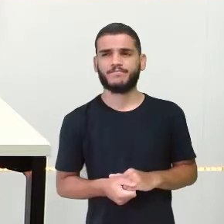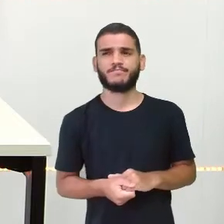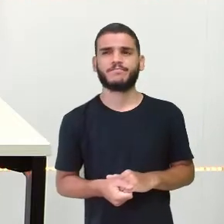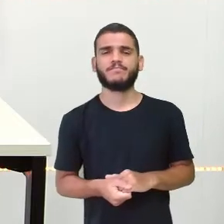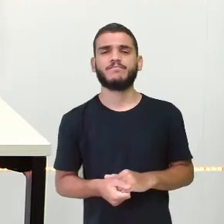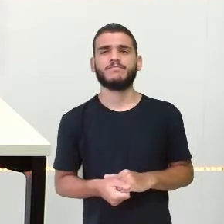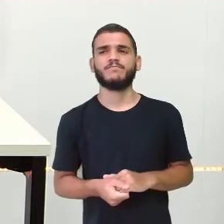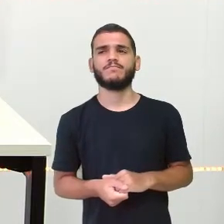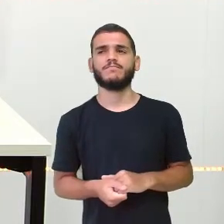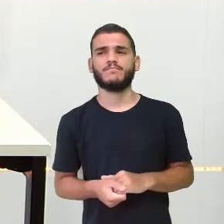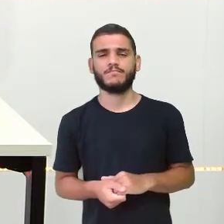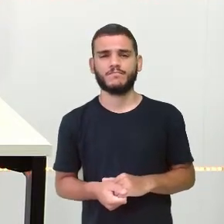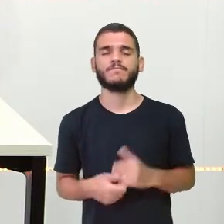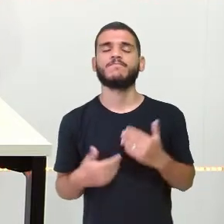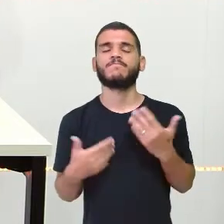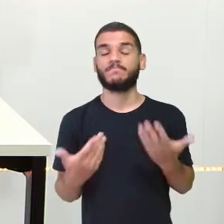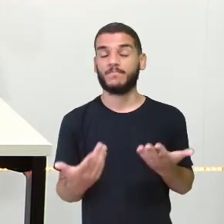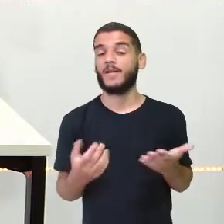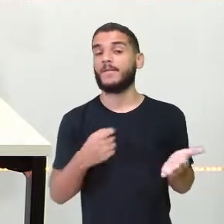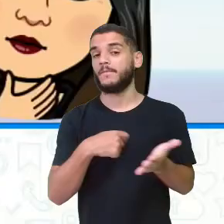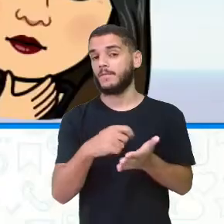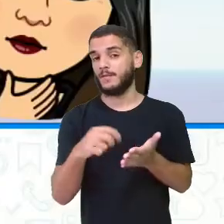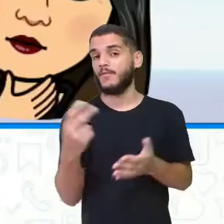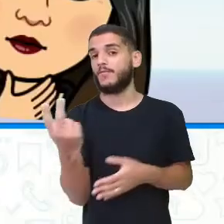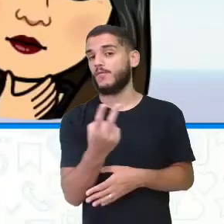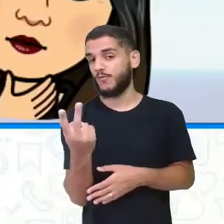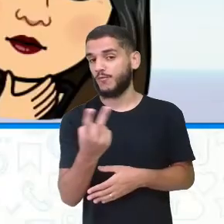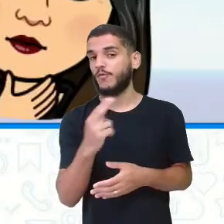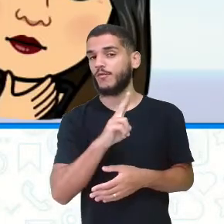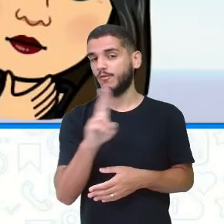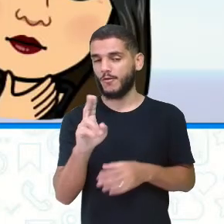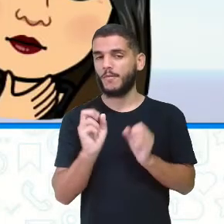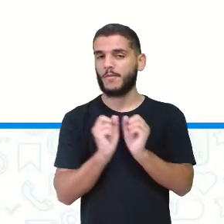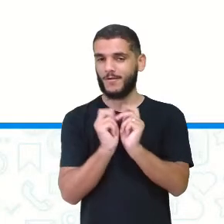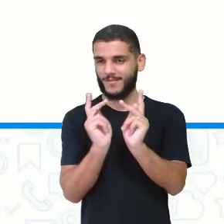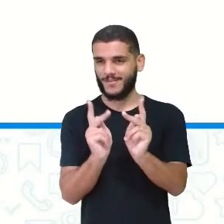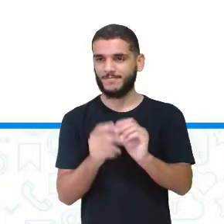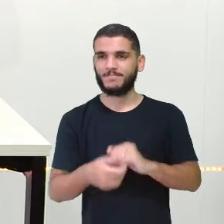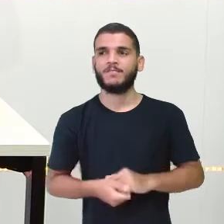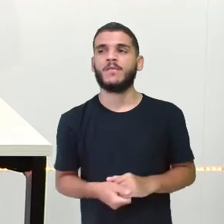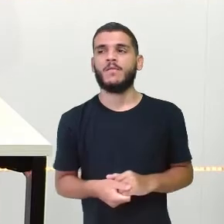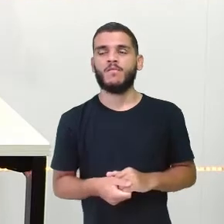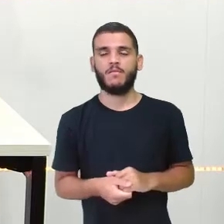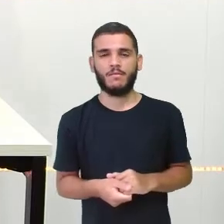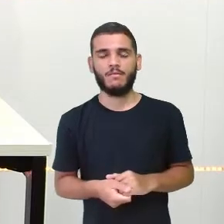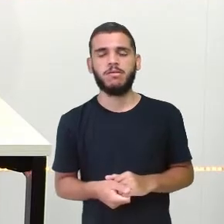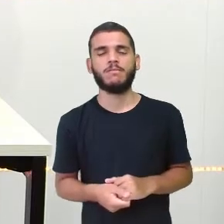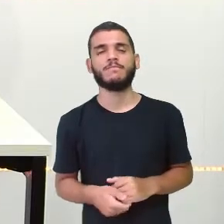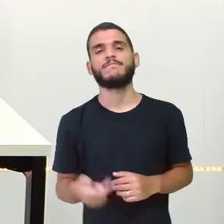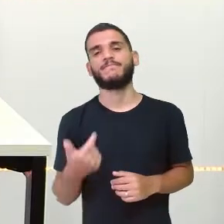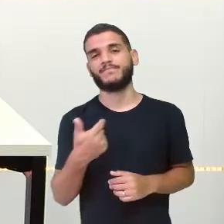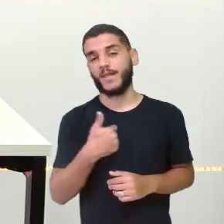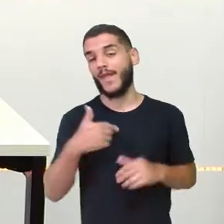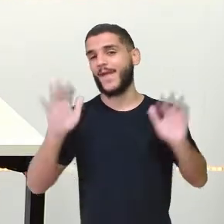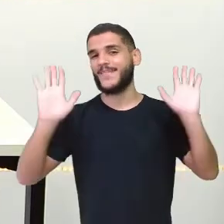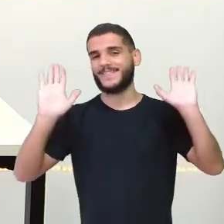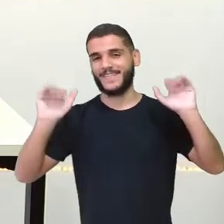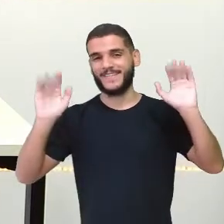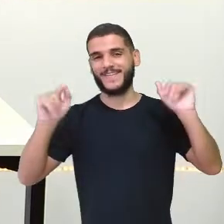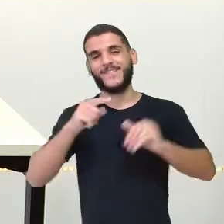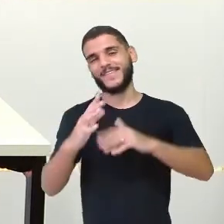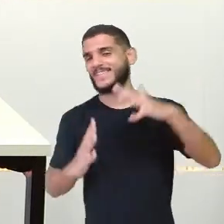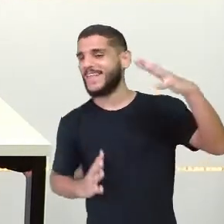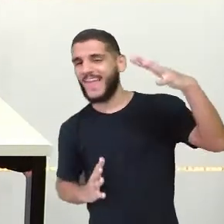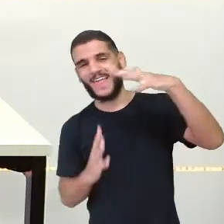Raposa Tucano É só escrever o nome Aí no seu caderno Está certo? Eu vou ficando por aqui Digo